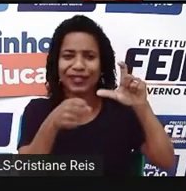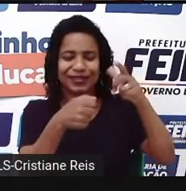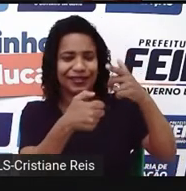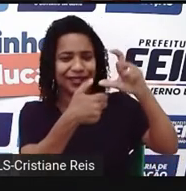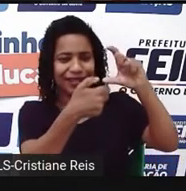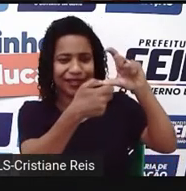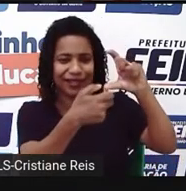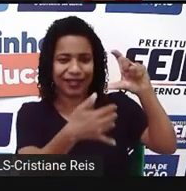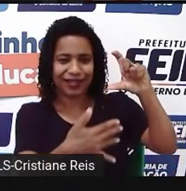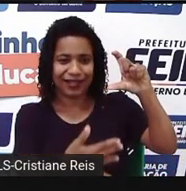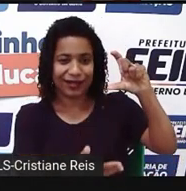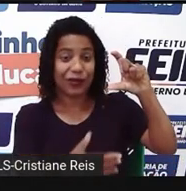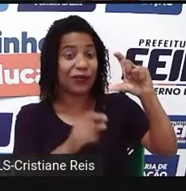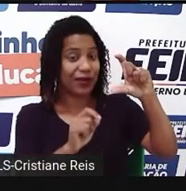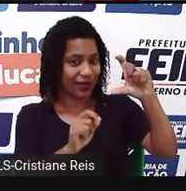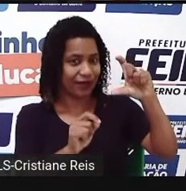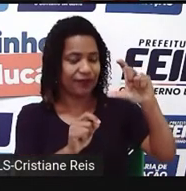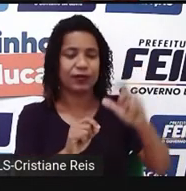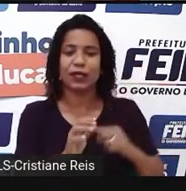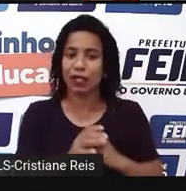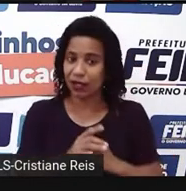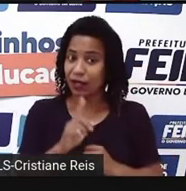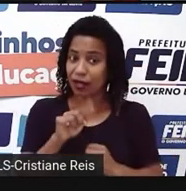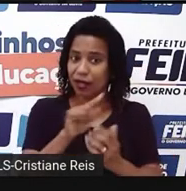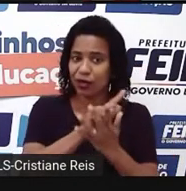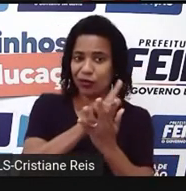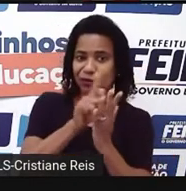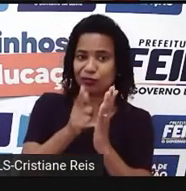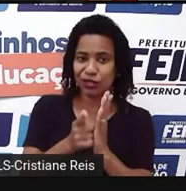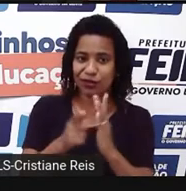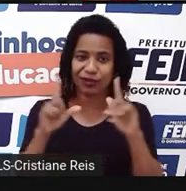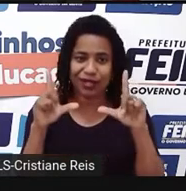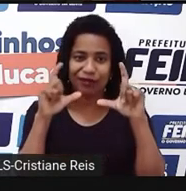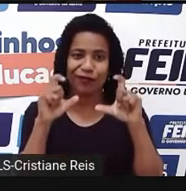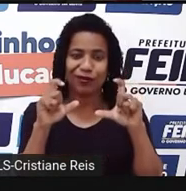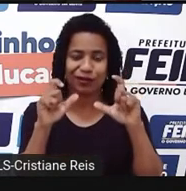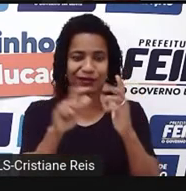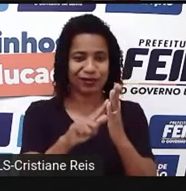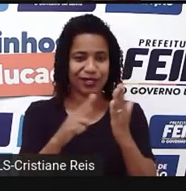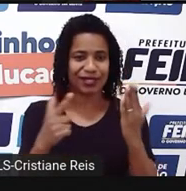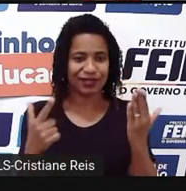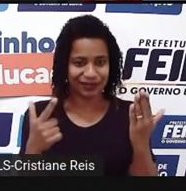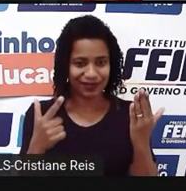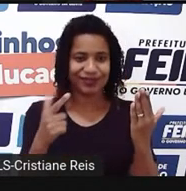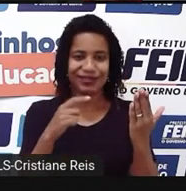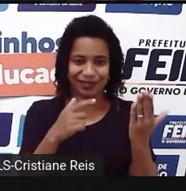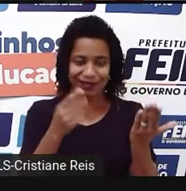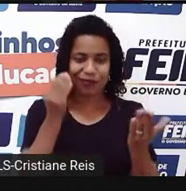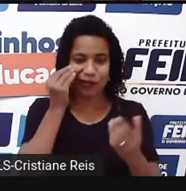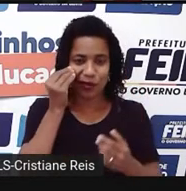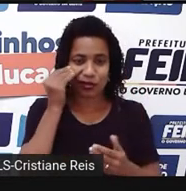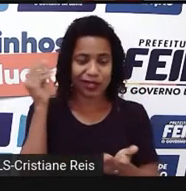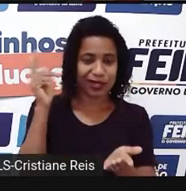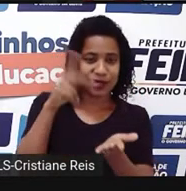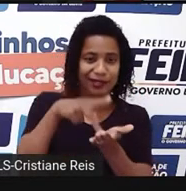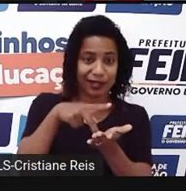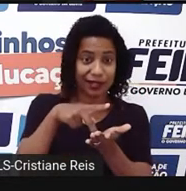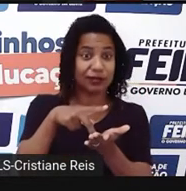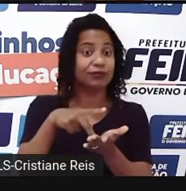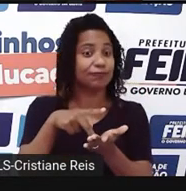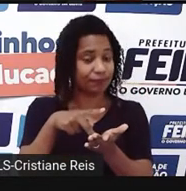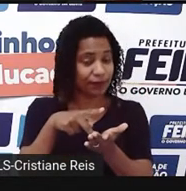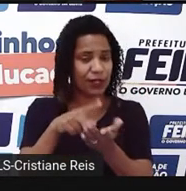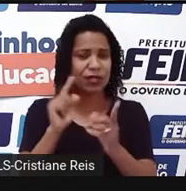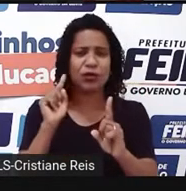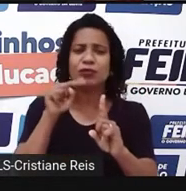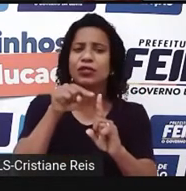Ele é um gênero, o fotojornalismo, que tem o objetivo de registrar um aspecto da realidade. E qual é o objetivo